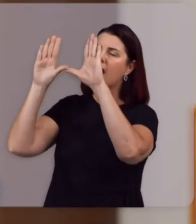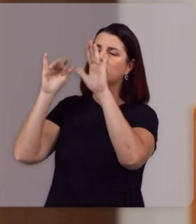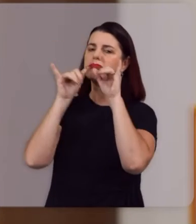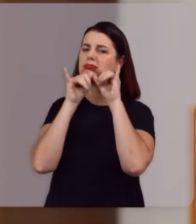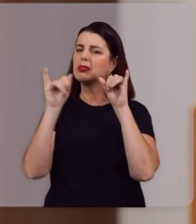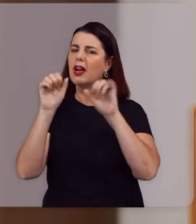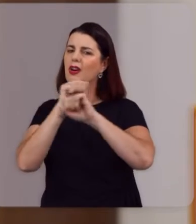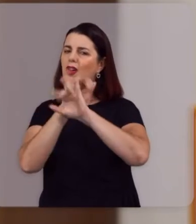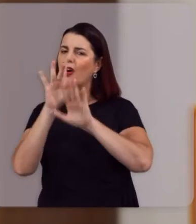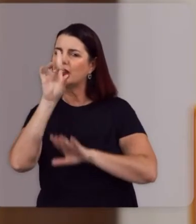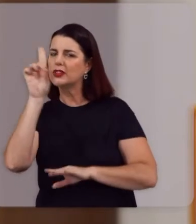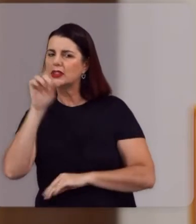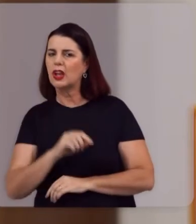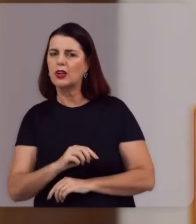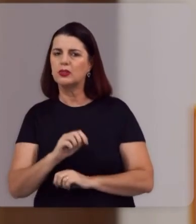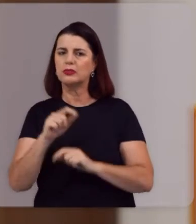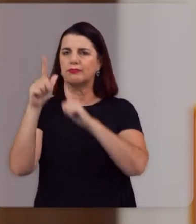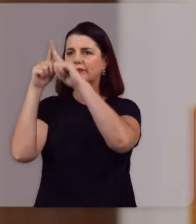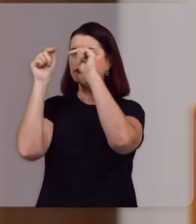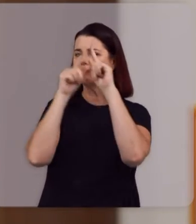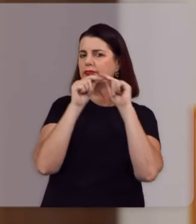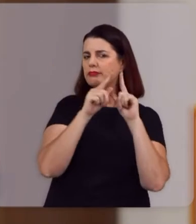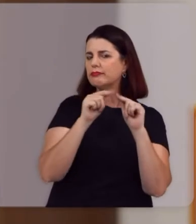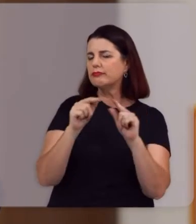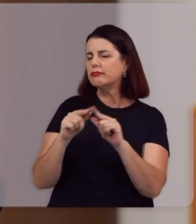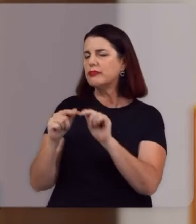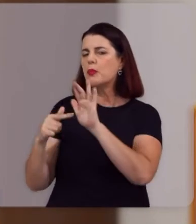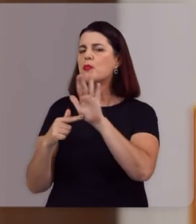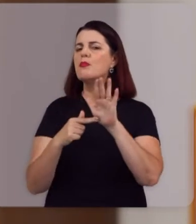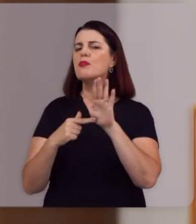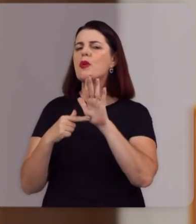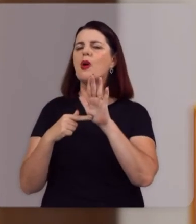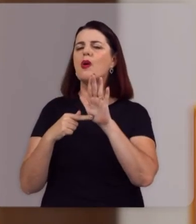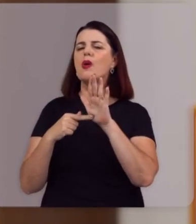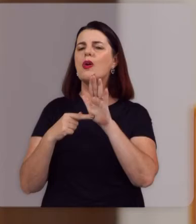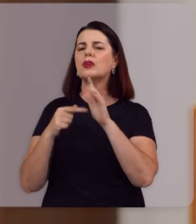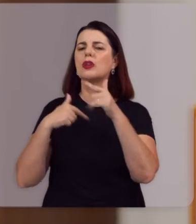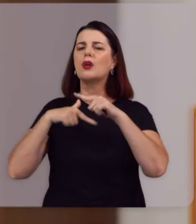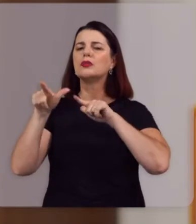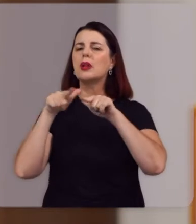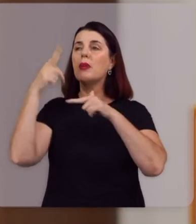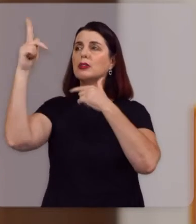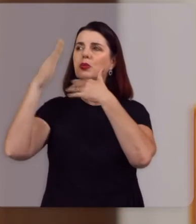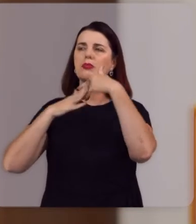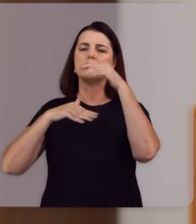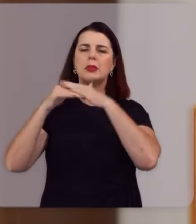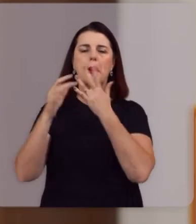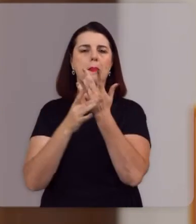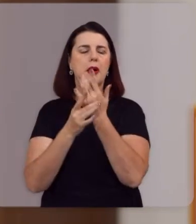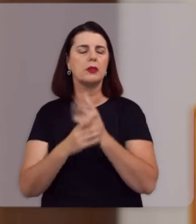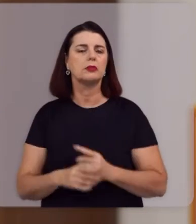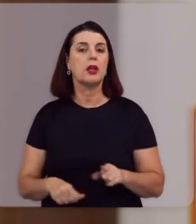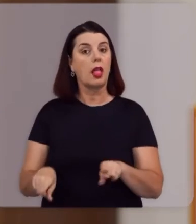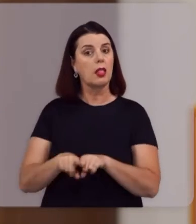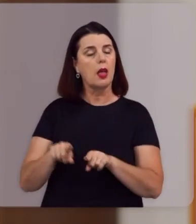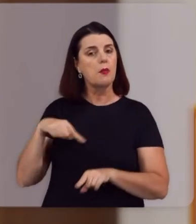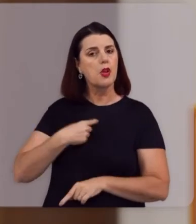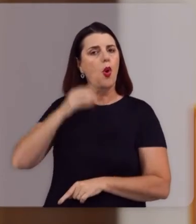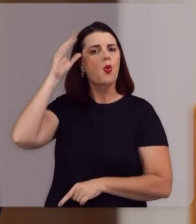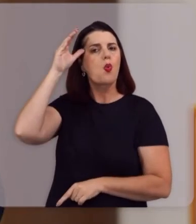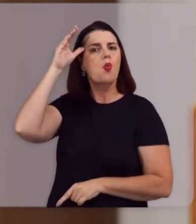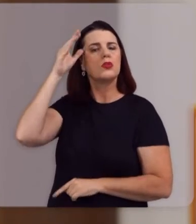glória de Deus E o firmamento Anuncia as obras De suas mãos Revela-se em nossa consciência